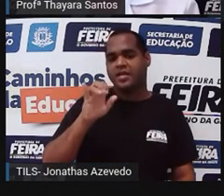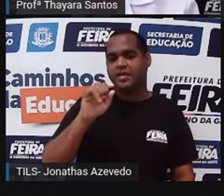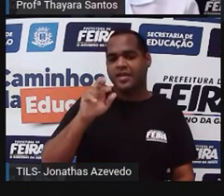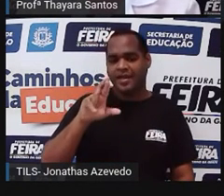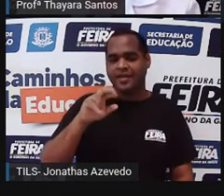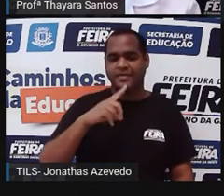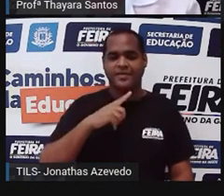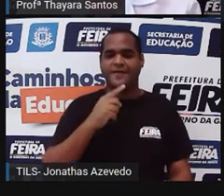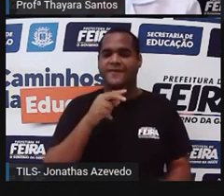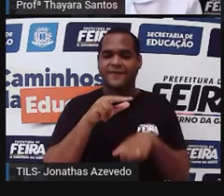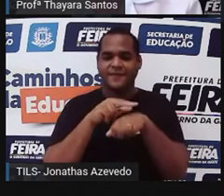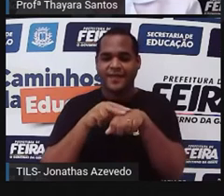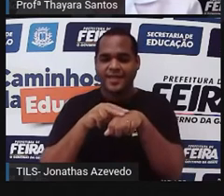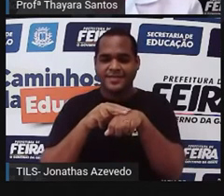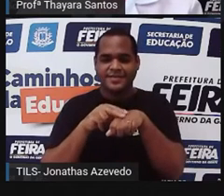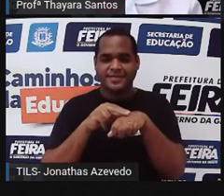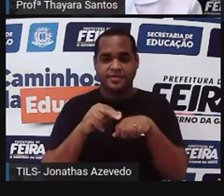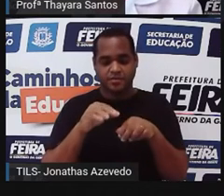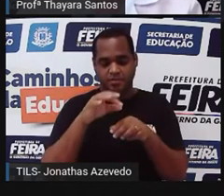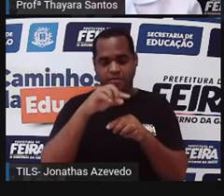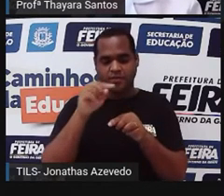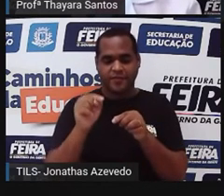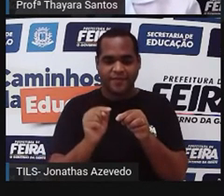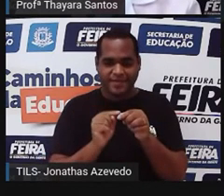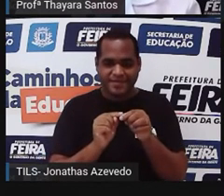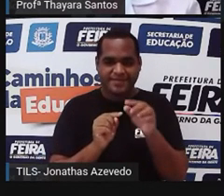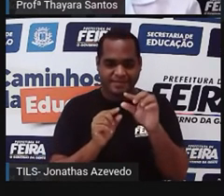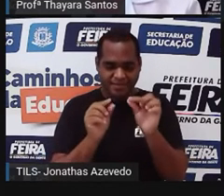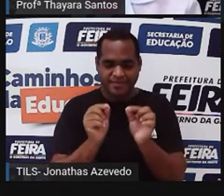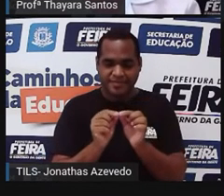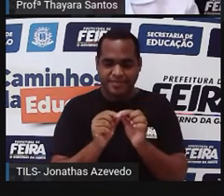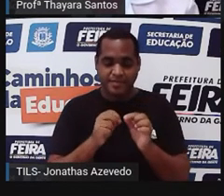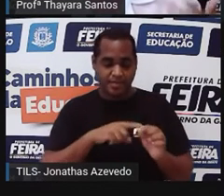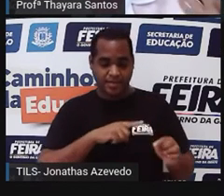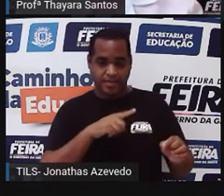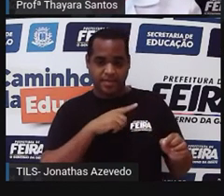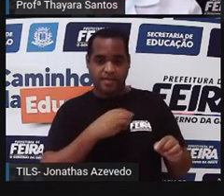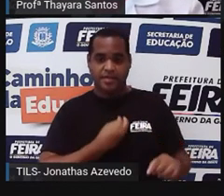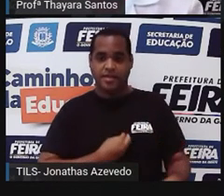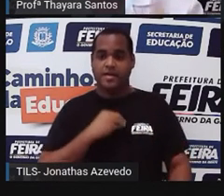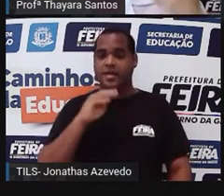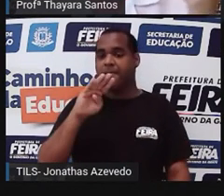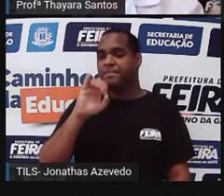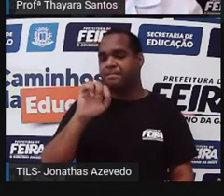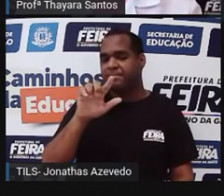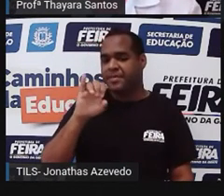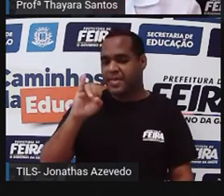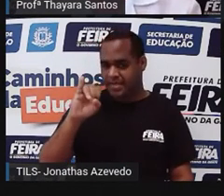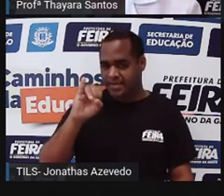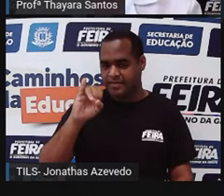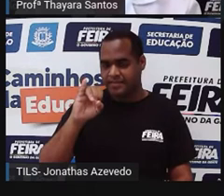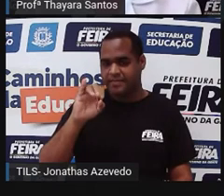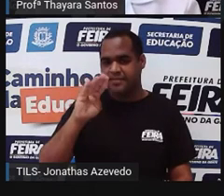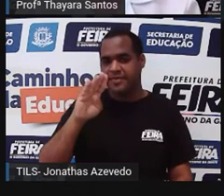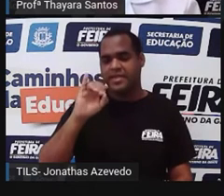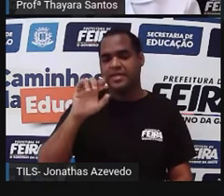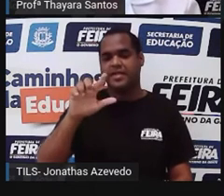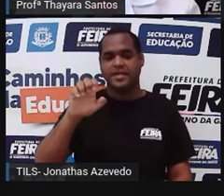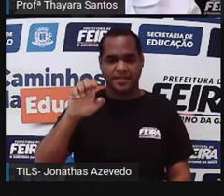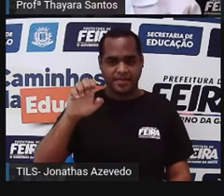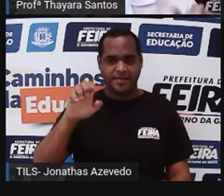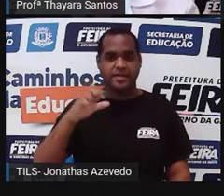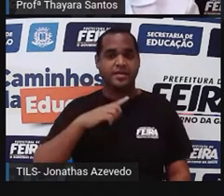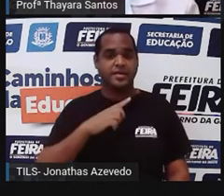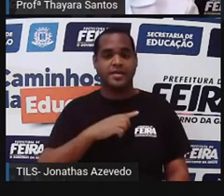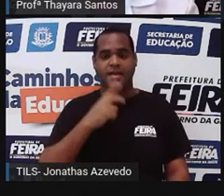representada de verde. A vesícula abeliana é aquela que produz a bile que eu falei pra vocês antes que ela funciona como se